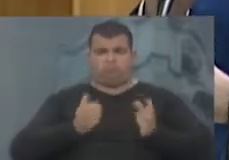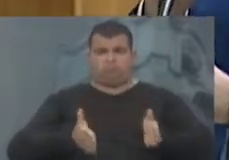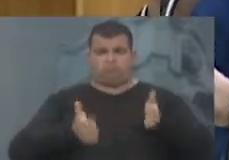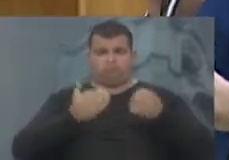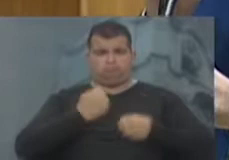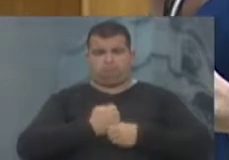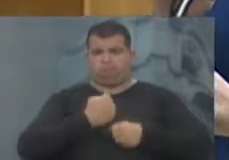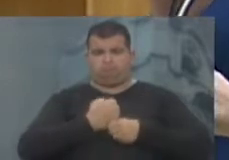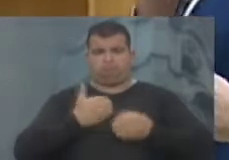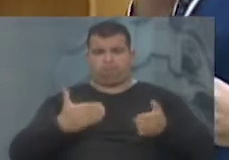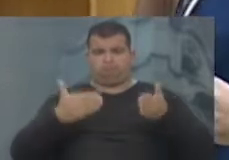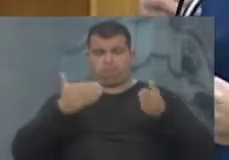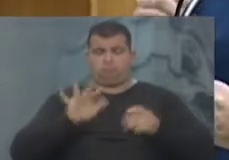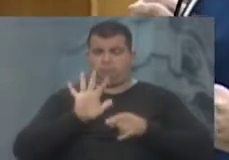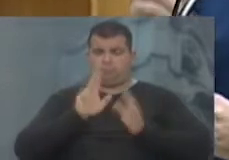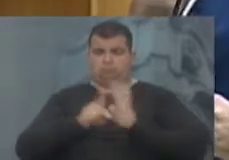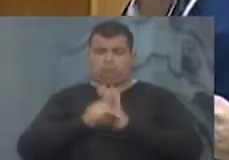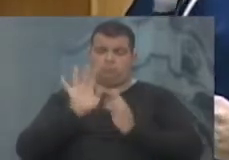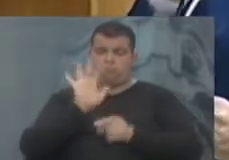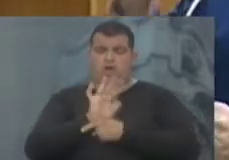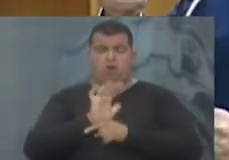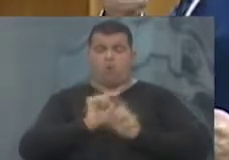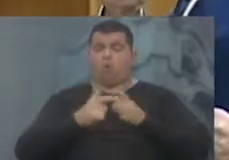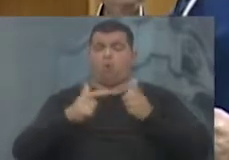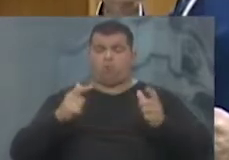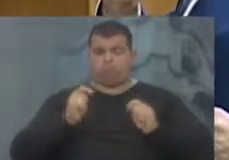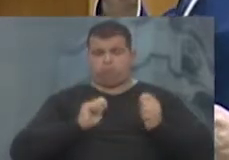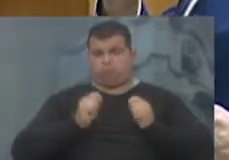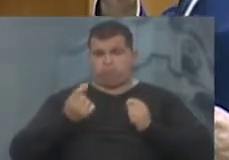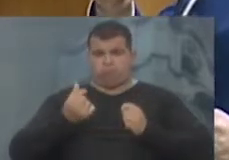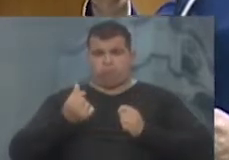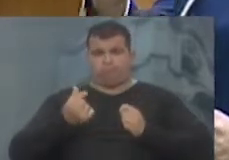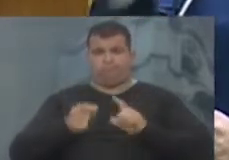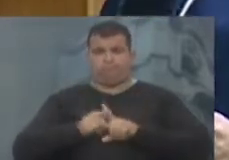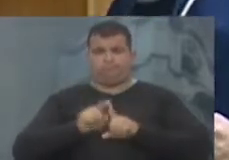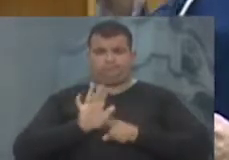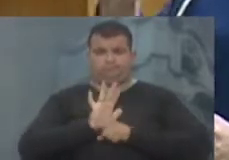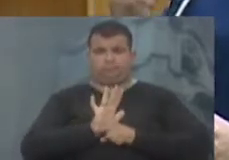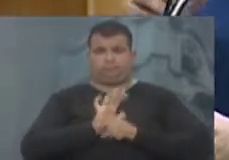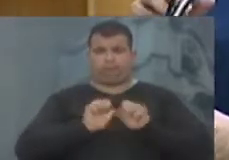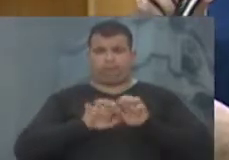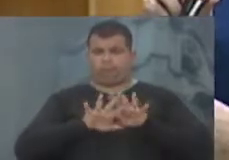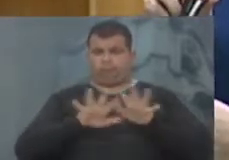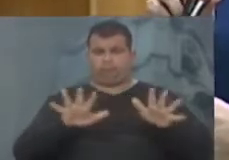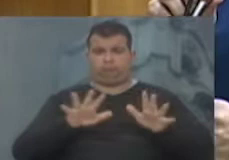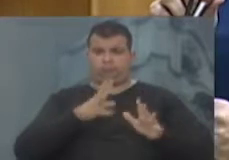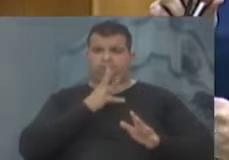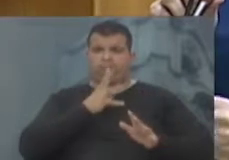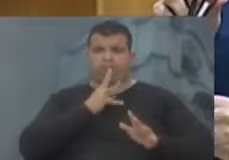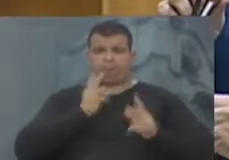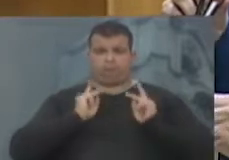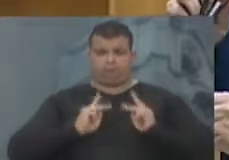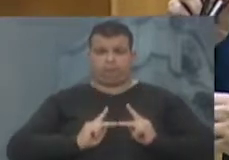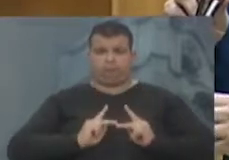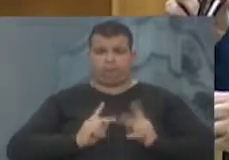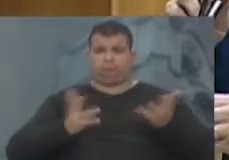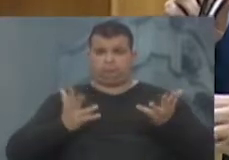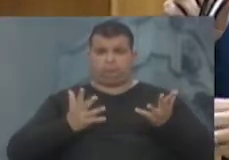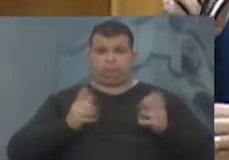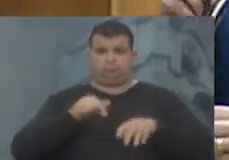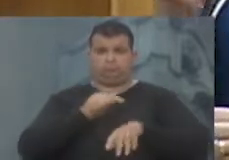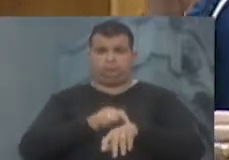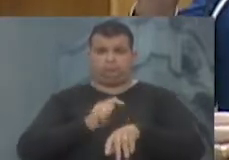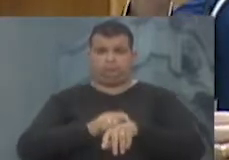que favorece o crescimento econômico, que favorece a dispersão do conhecimento. Agora é a hora